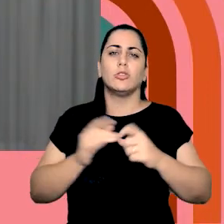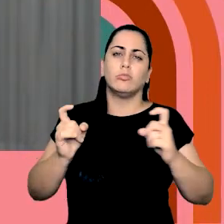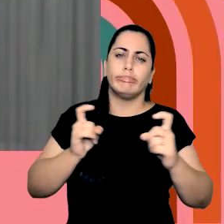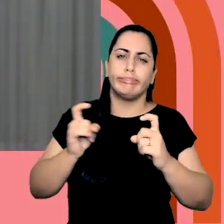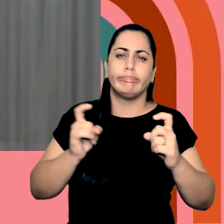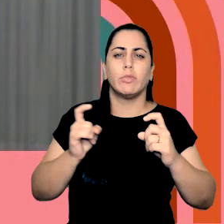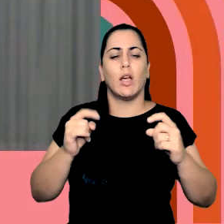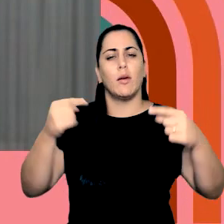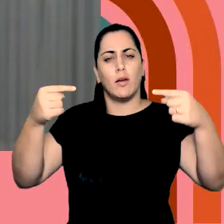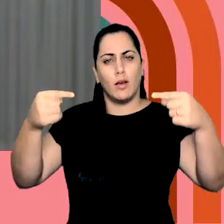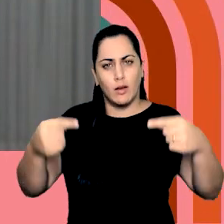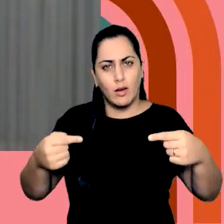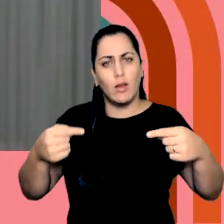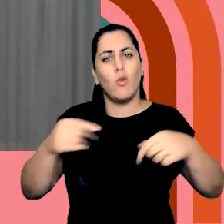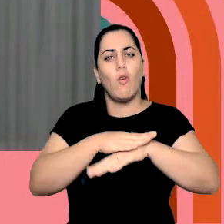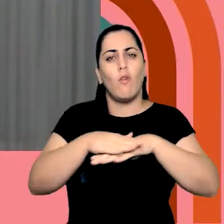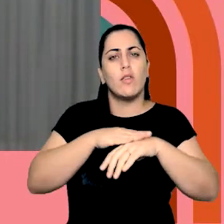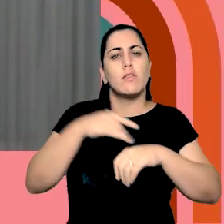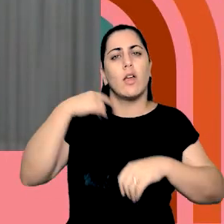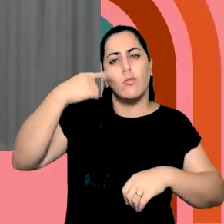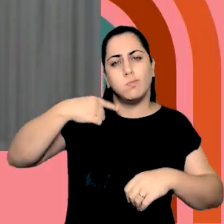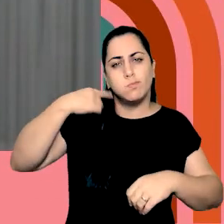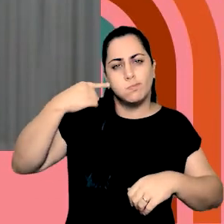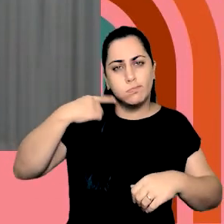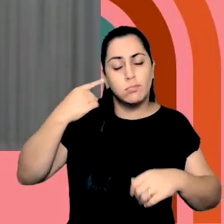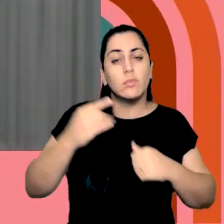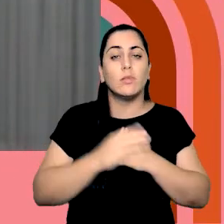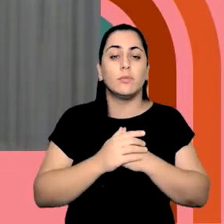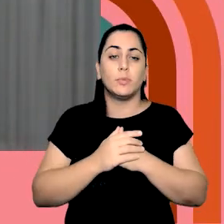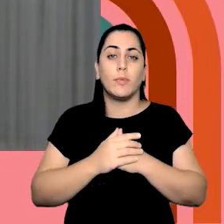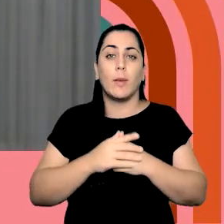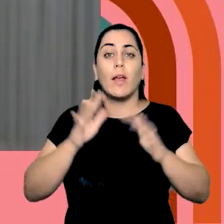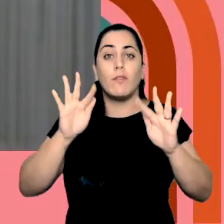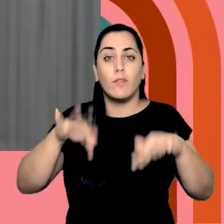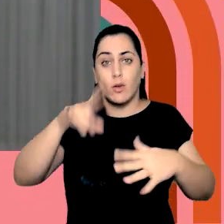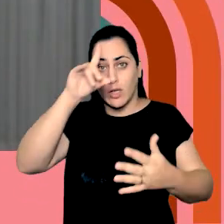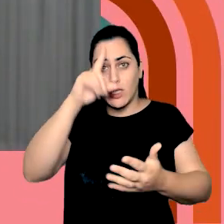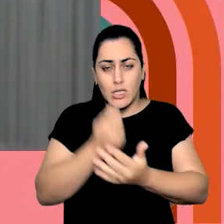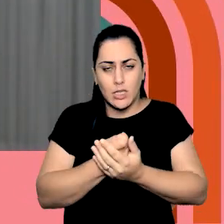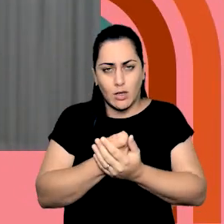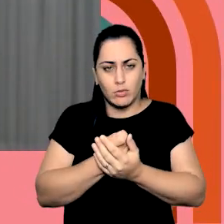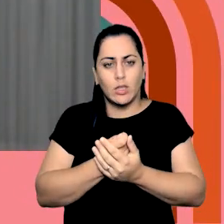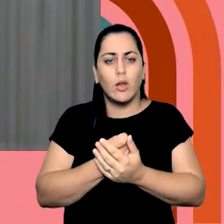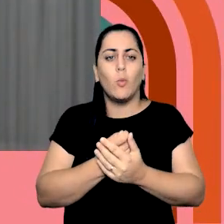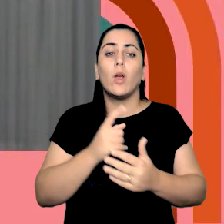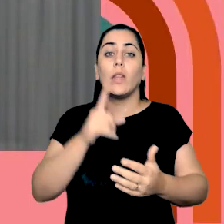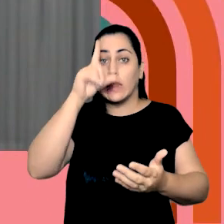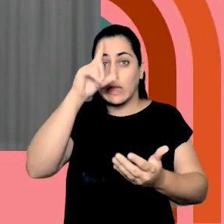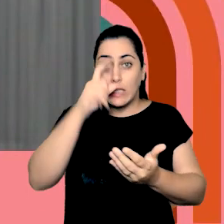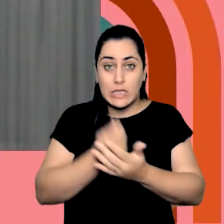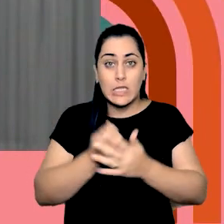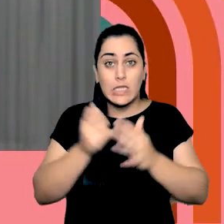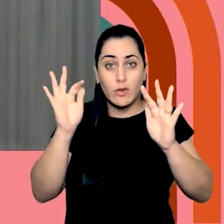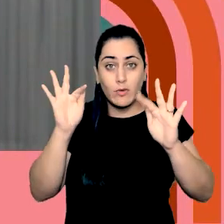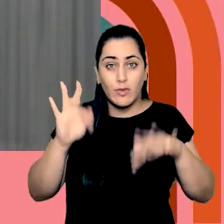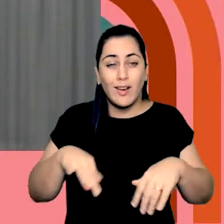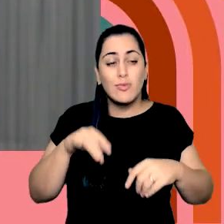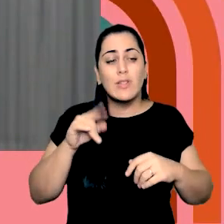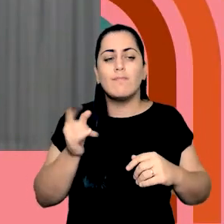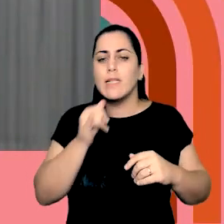atende as partes, atende os advogados e dá uma decisão. Quando a gente dá uma decisão, a parte que ficar